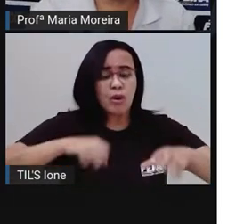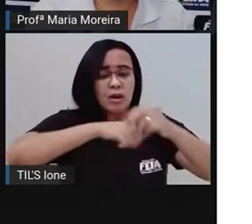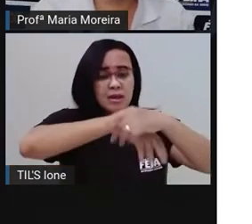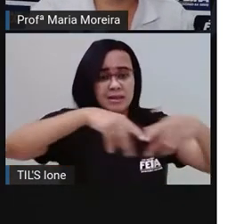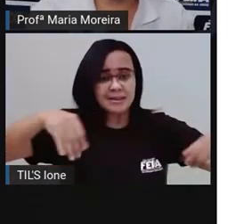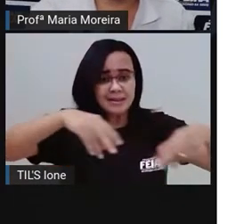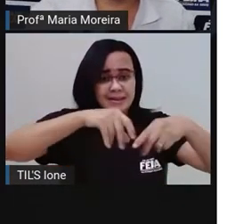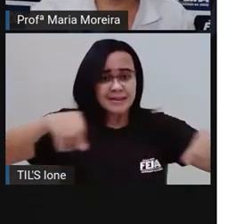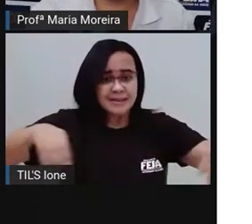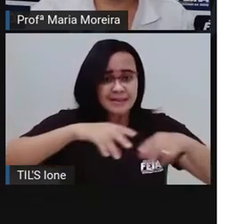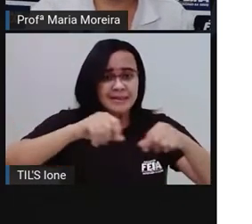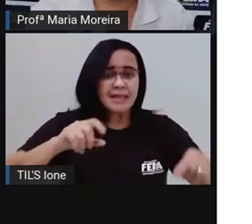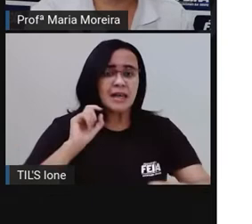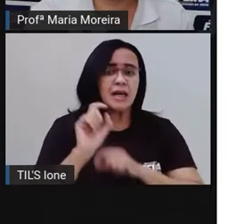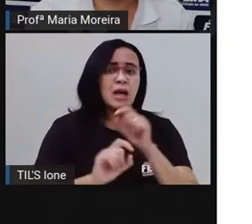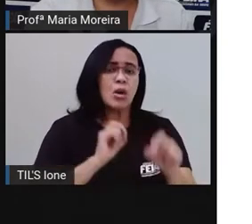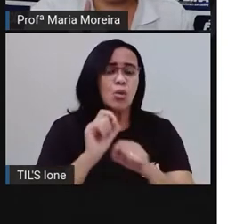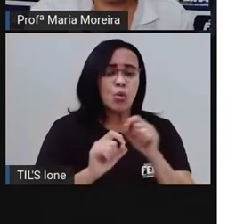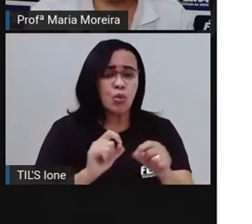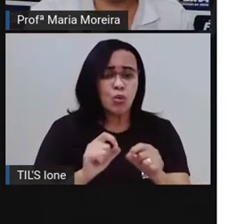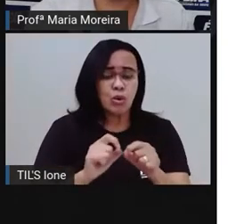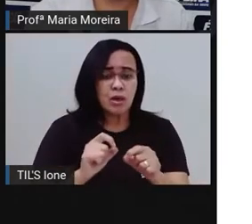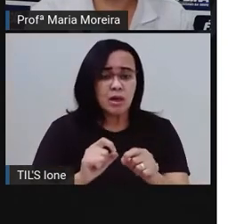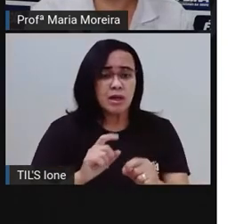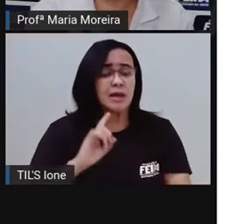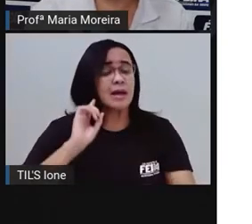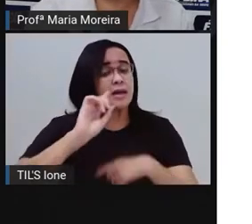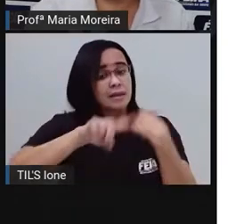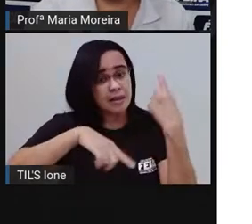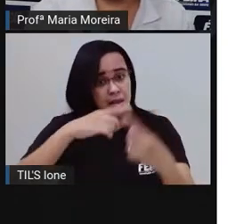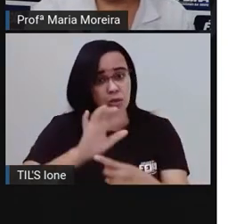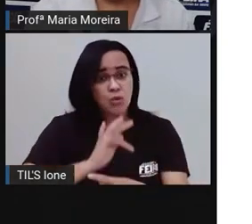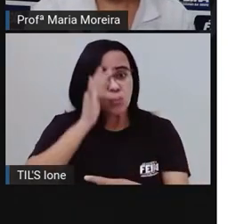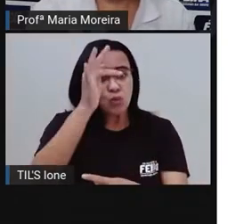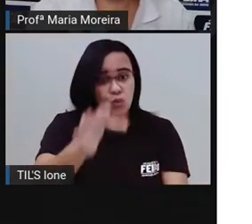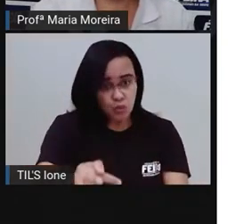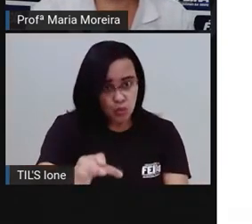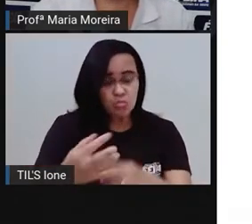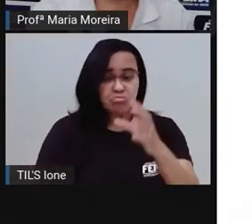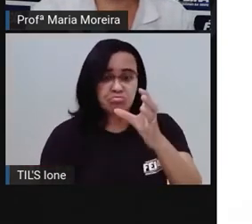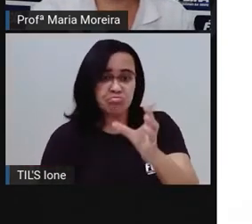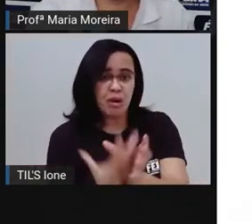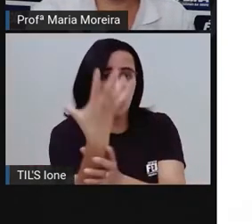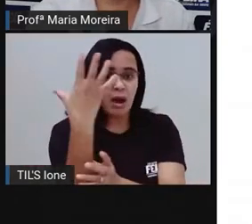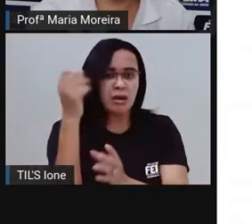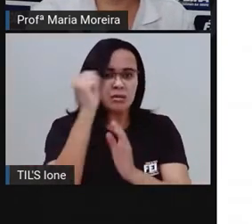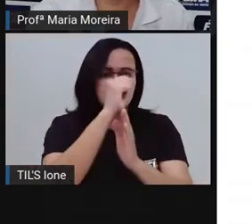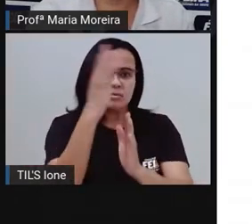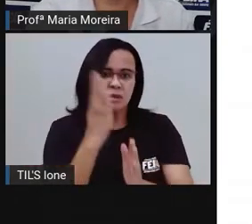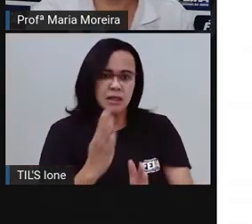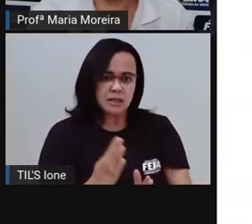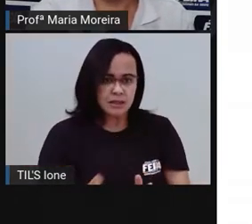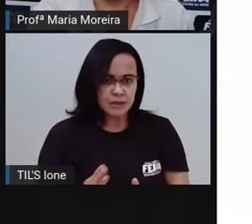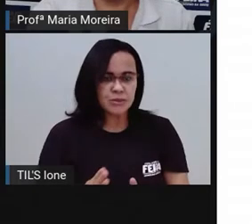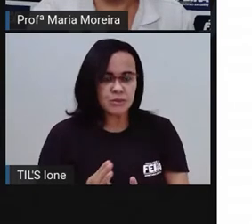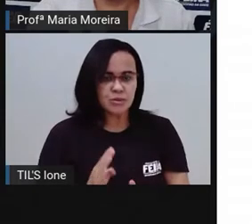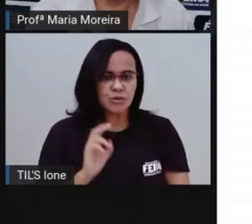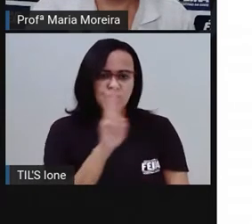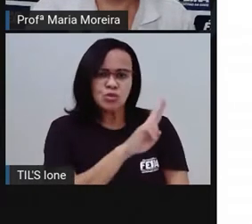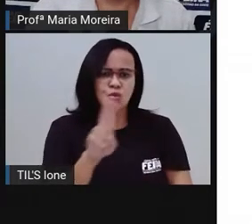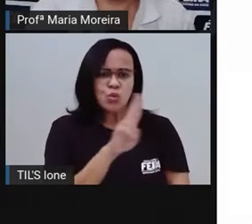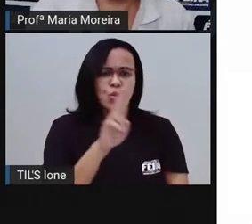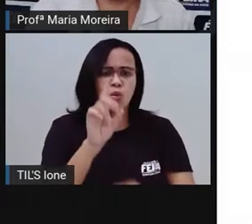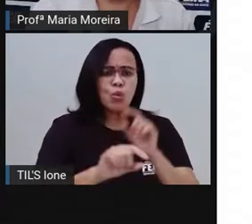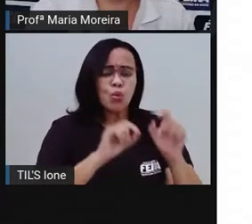-Cabralina, dada a região que mais tarde formaria o Brasil. Por extensão de significado, é o nome, né?